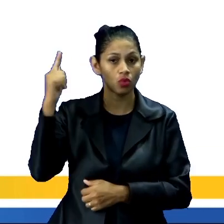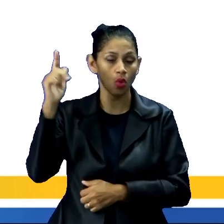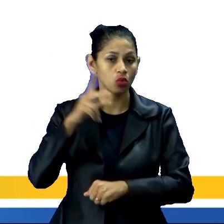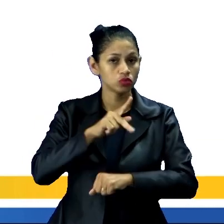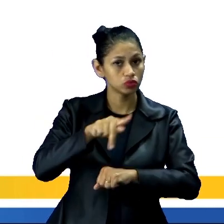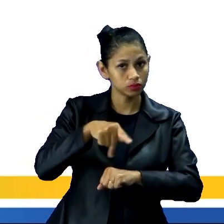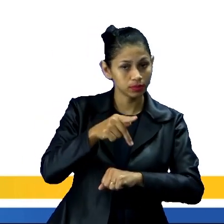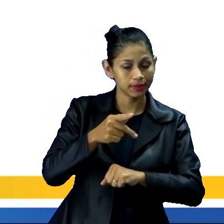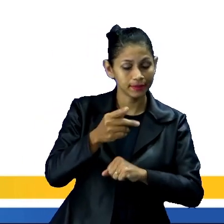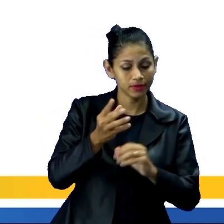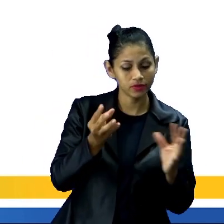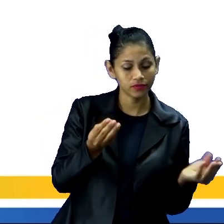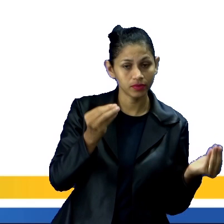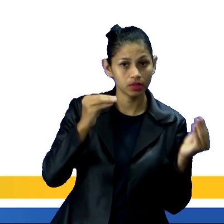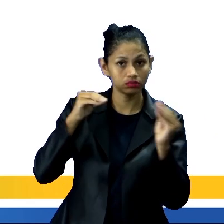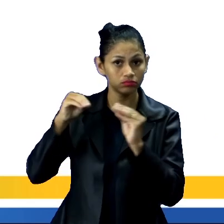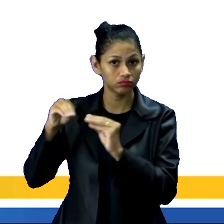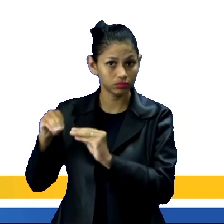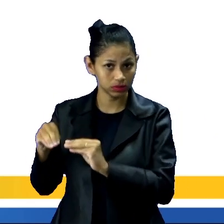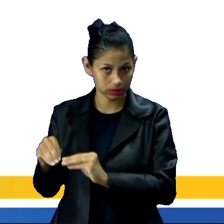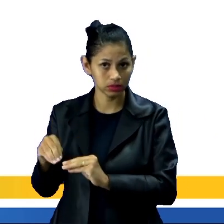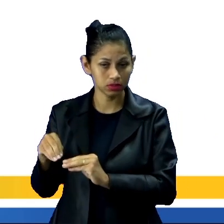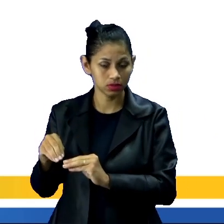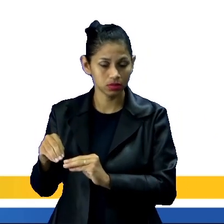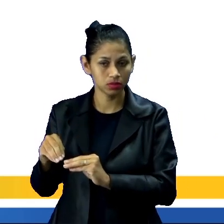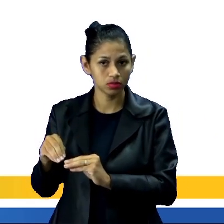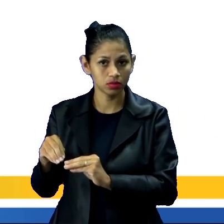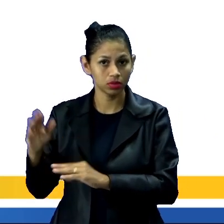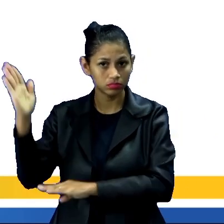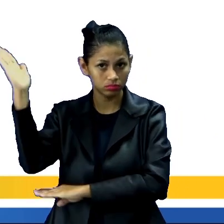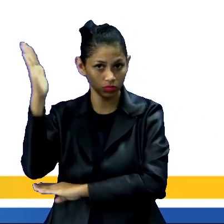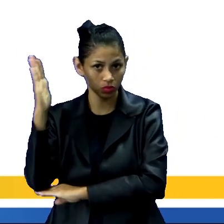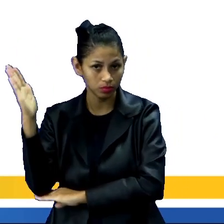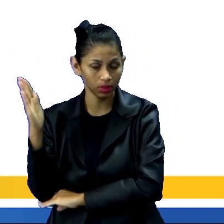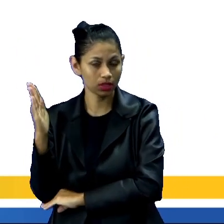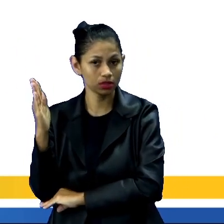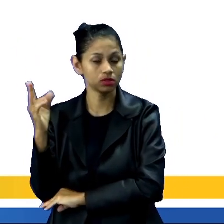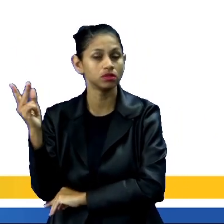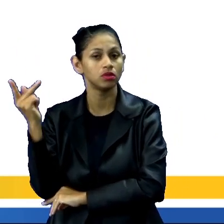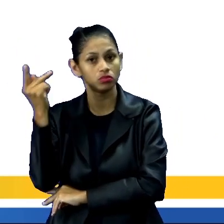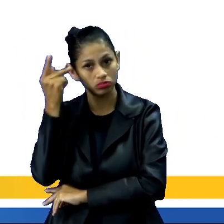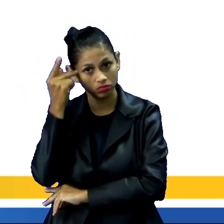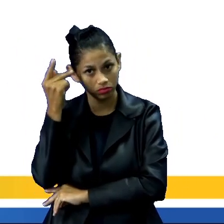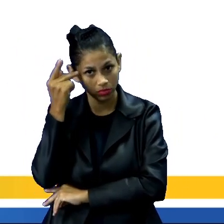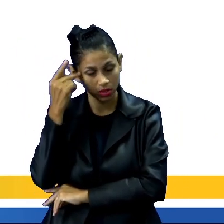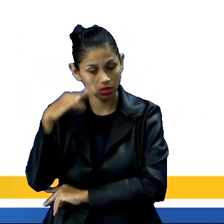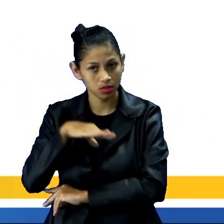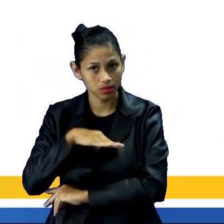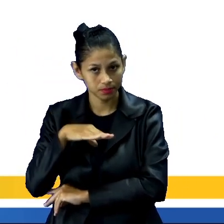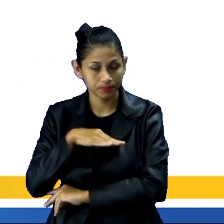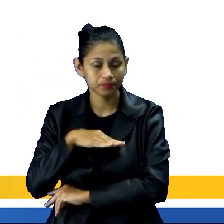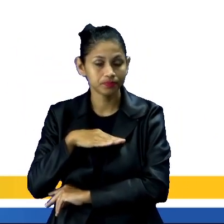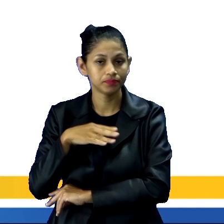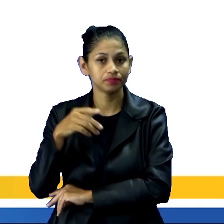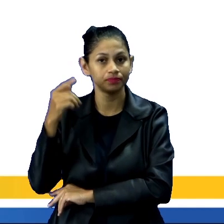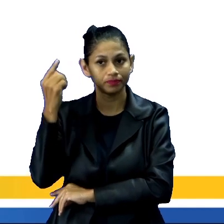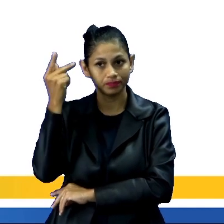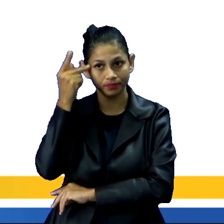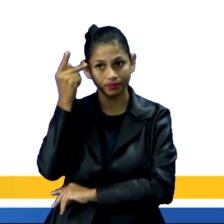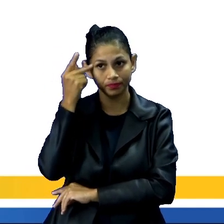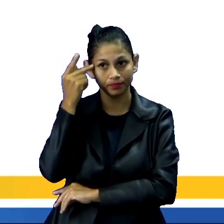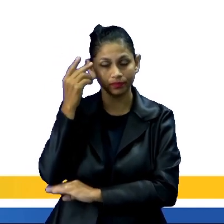moram mais no seu país de origem, e moram em outro, no caso, no Brasil, né? Na cidade de São Paulo, onde a tabela lá